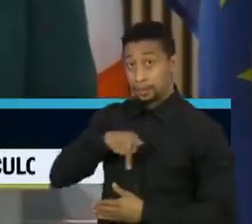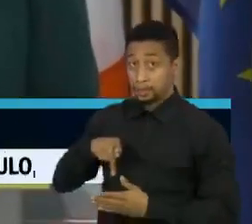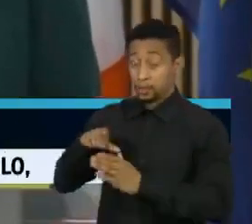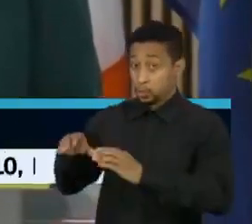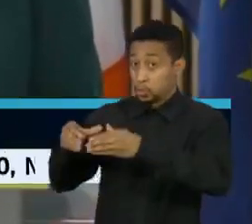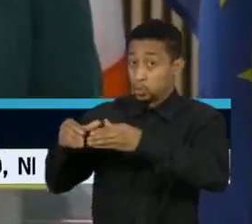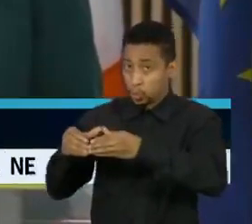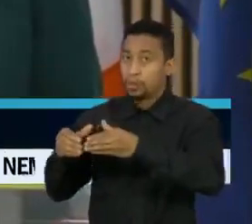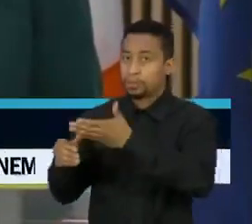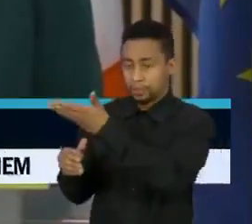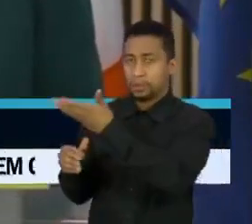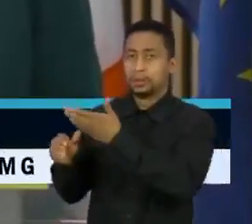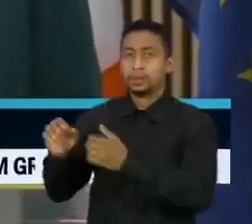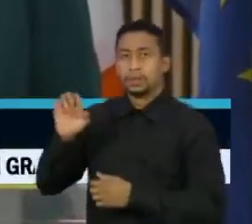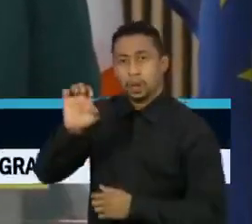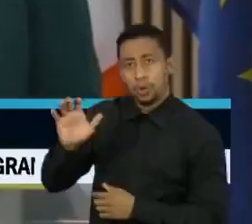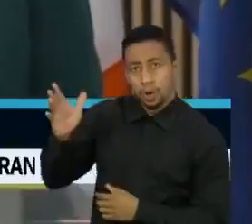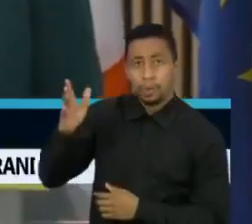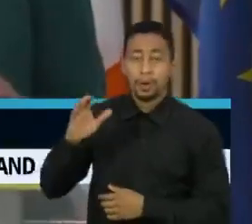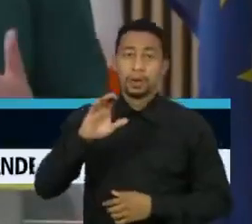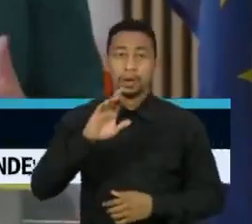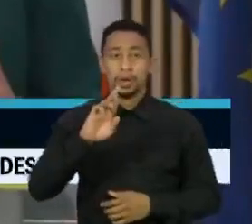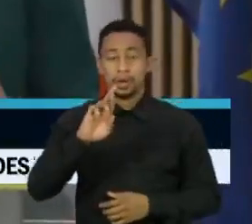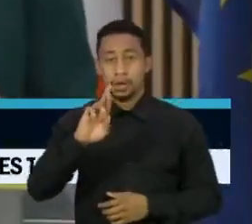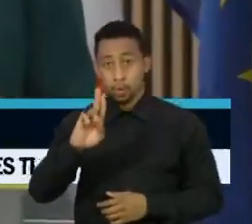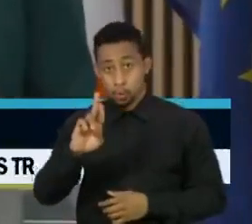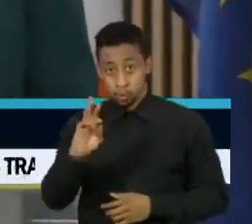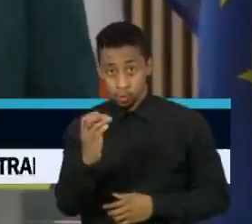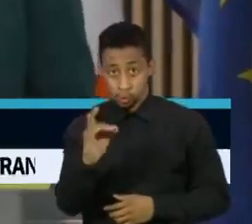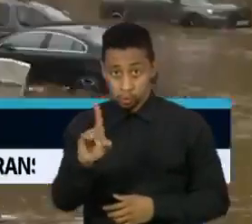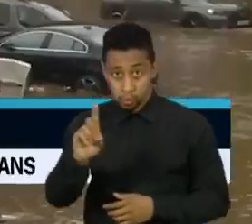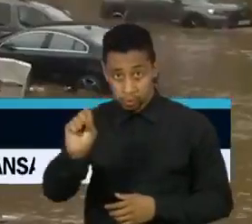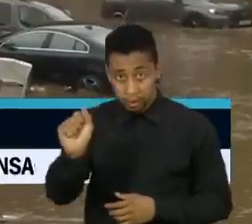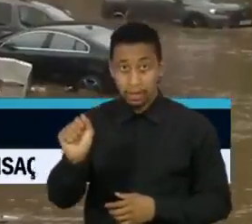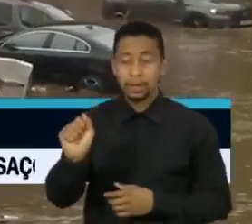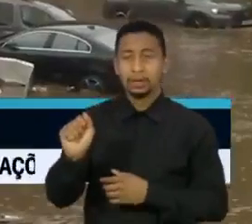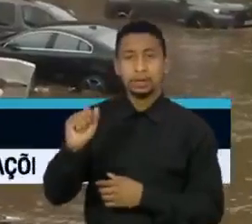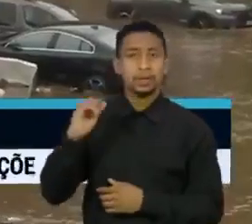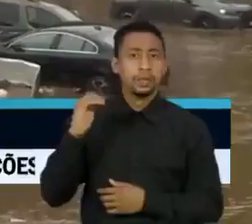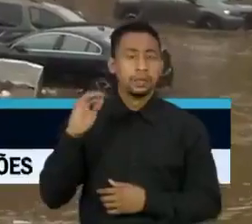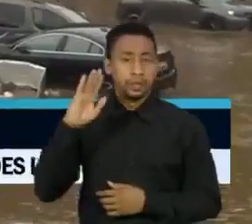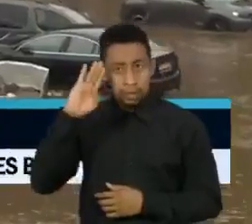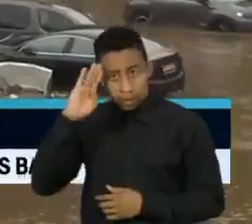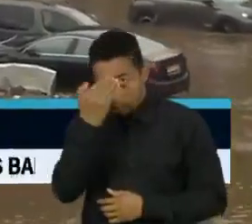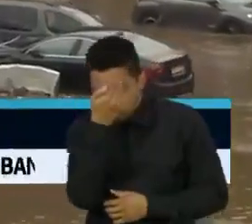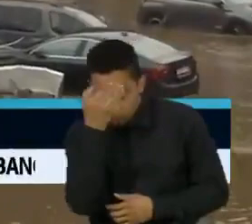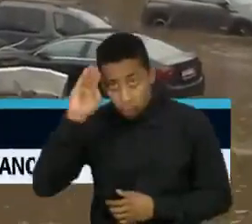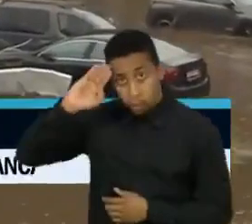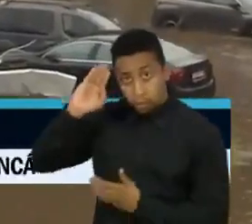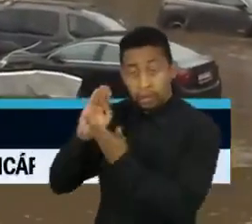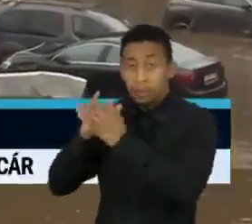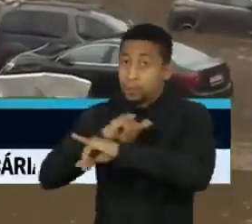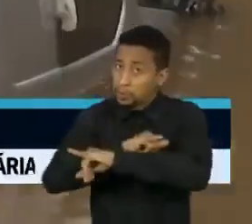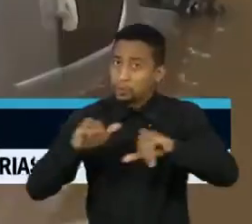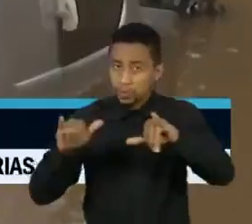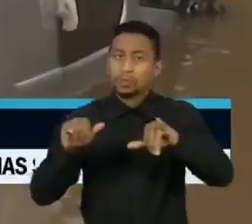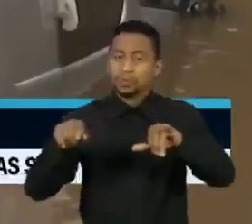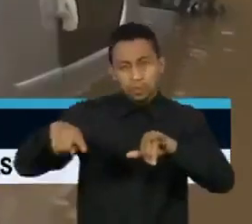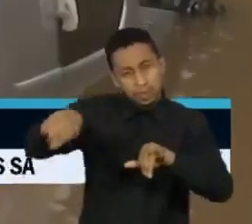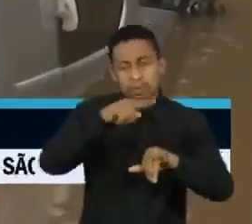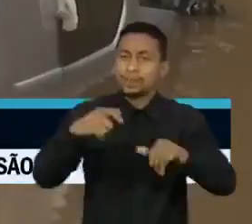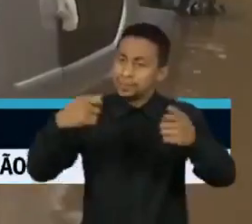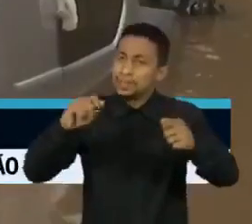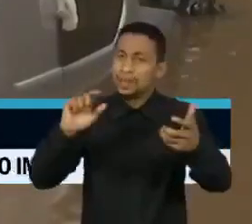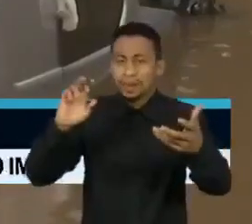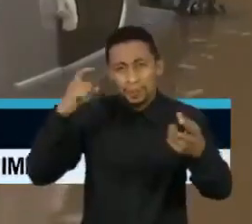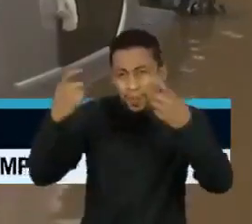Europeia, Ursula von der Leyen, disse que as tempestades devastadoras são uma indicação clara das mudanças climáticas e